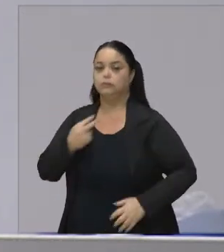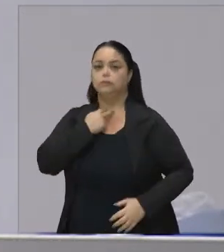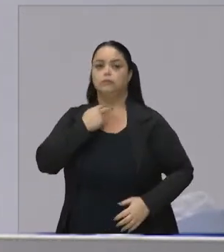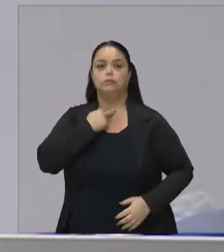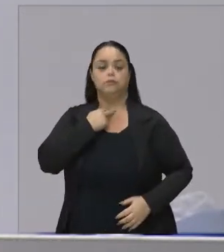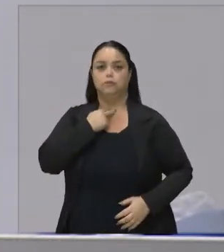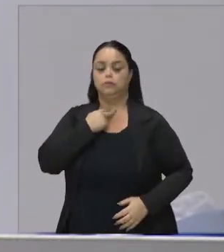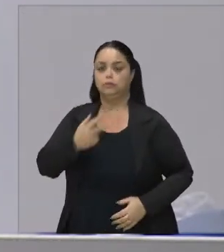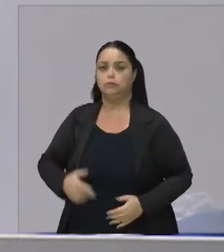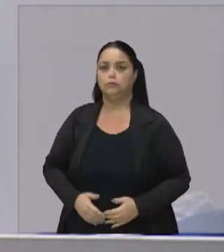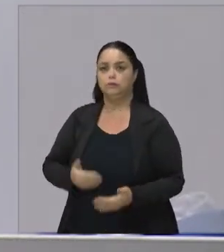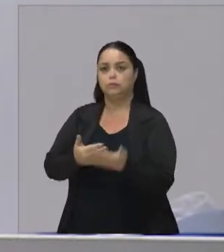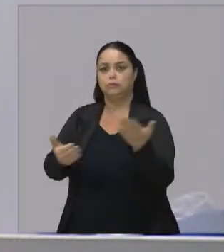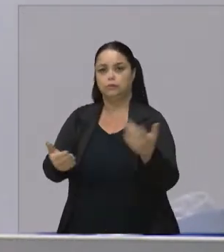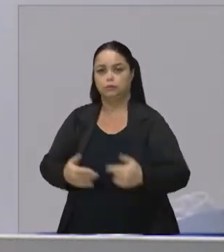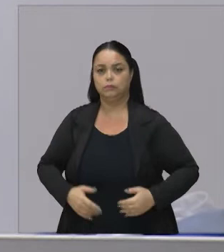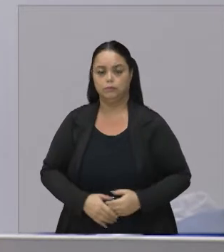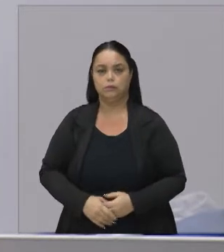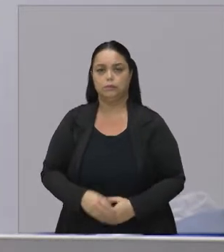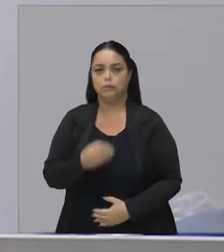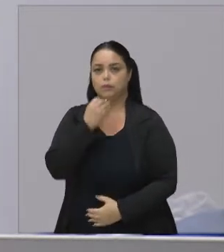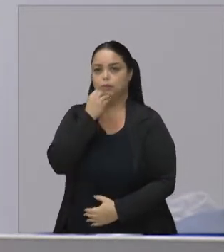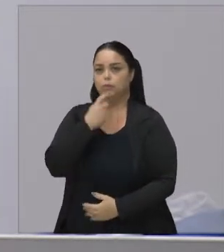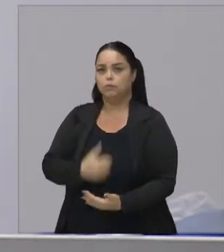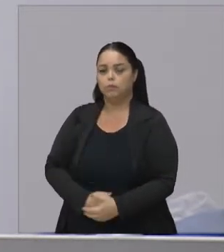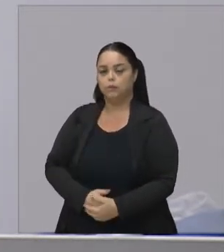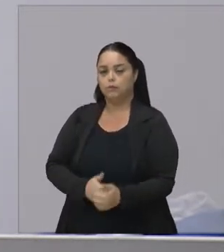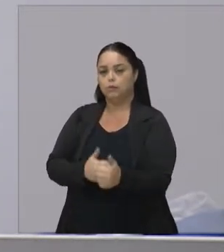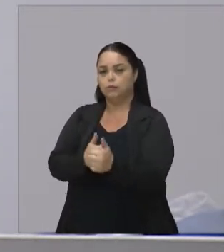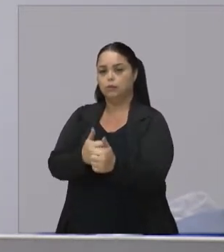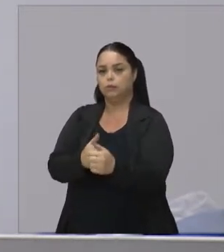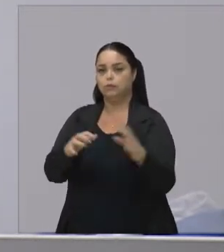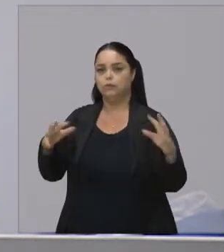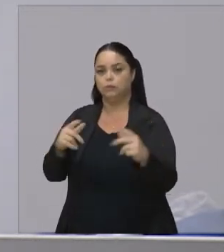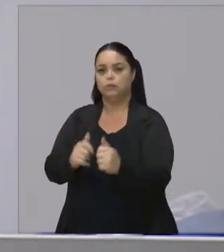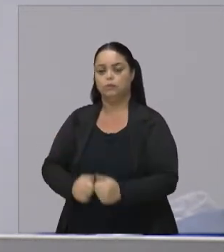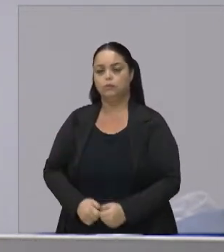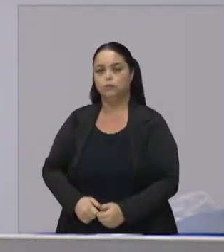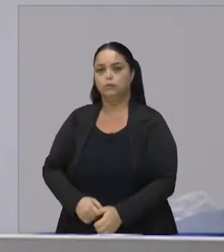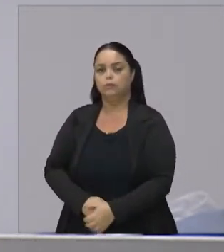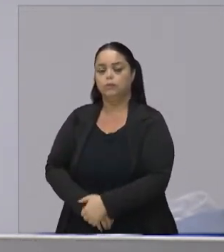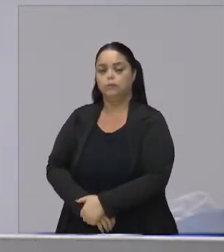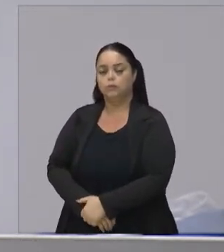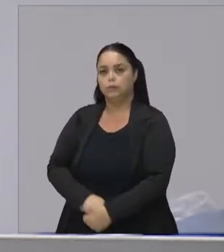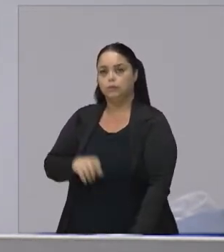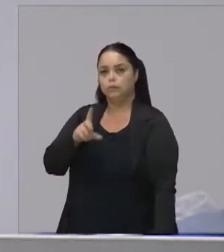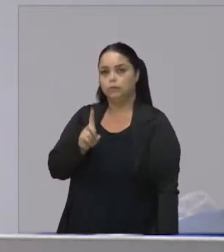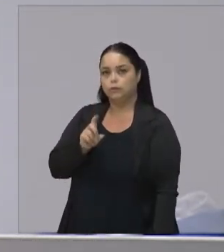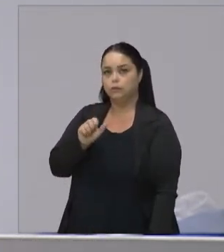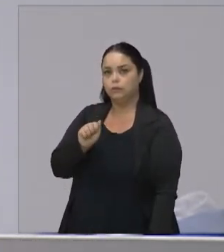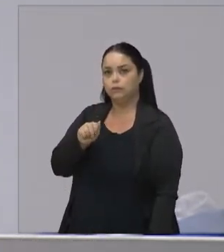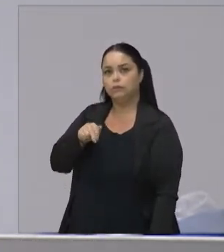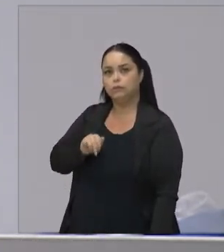Perder a oportunidade Perto de tudo Que o Daniel